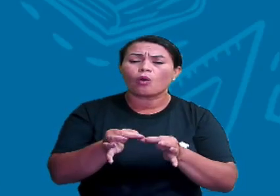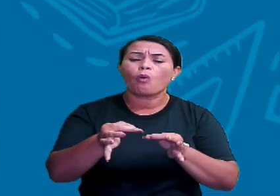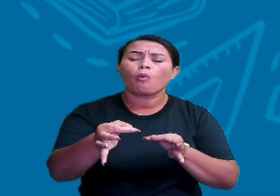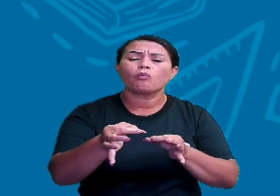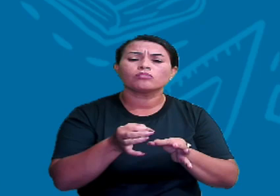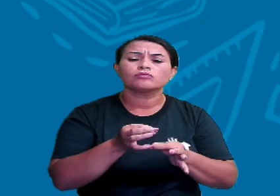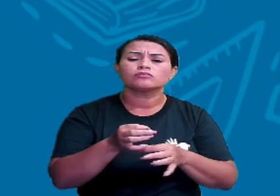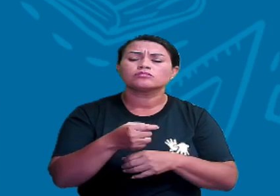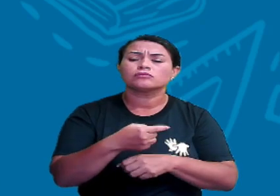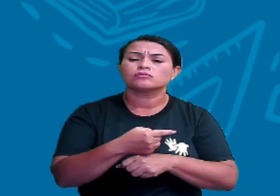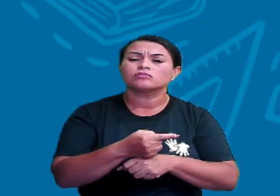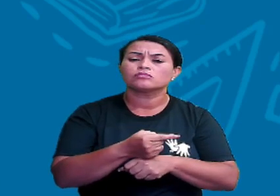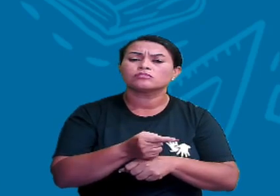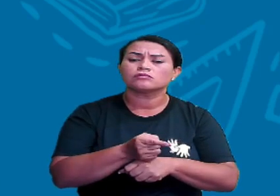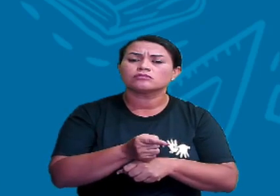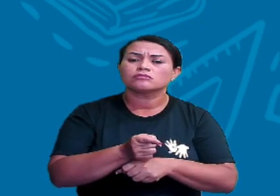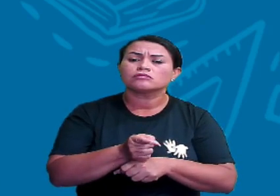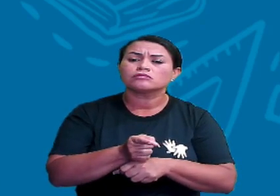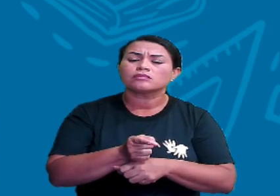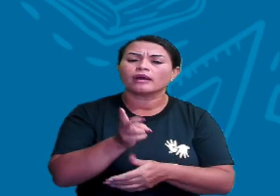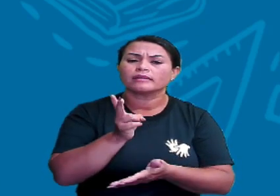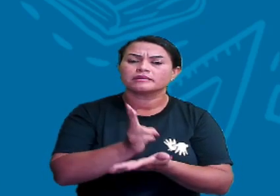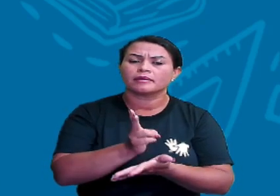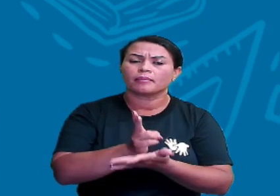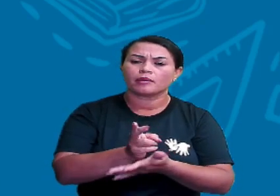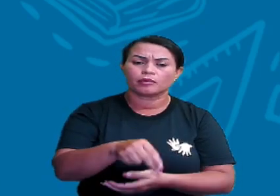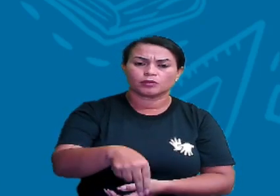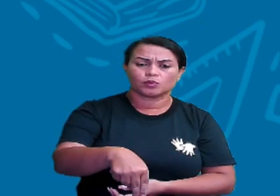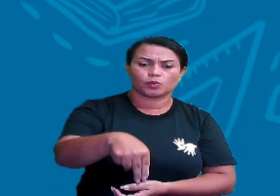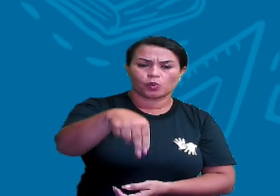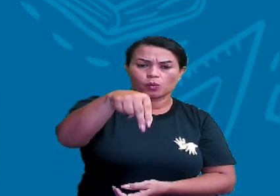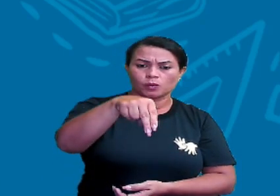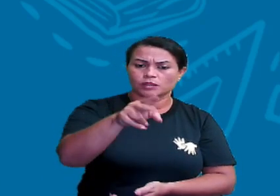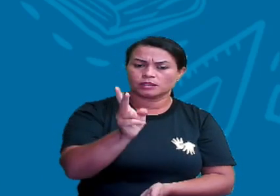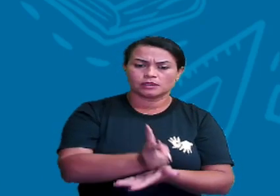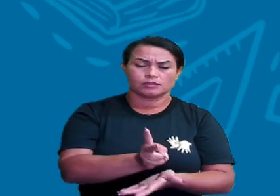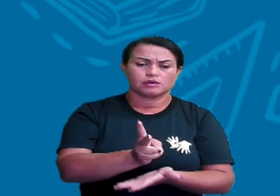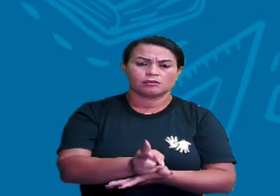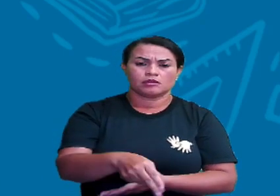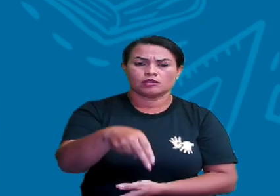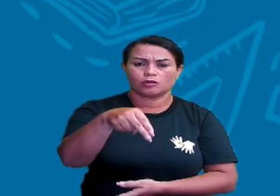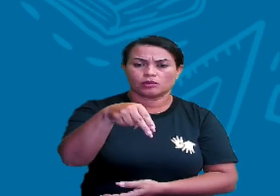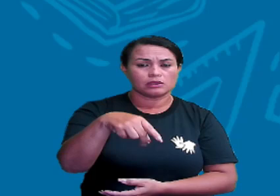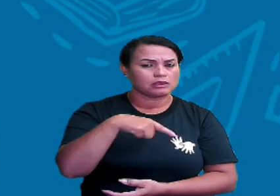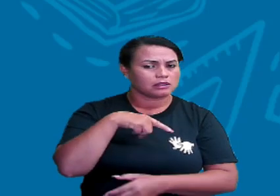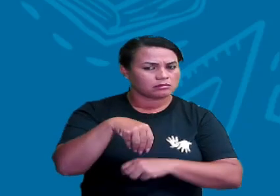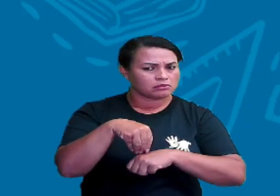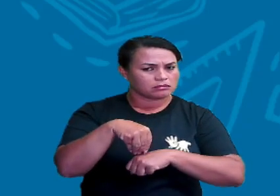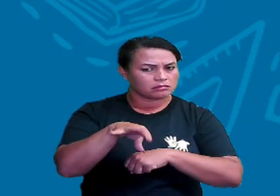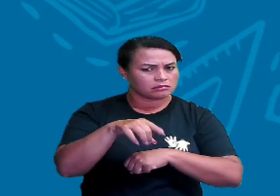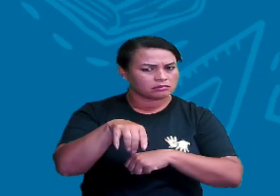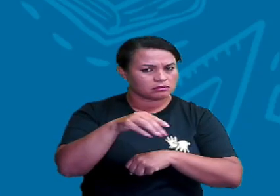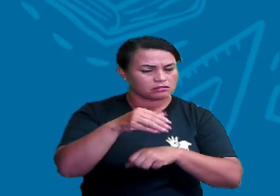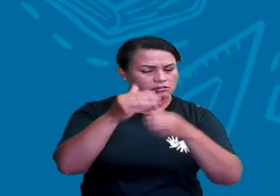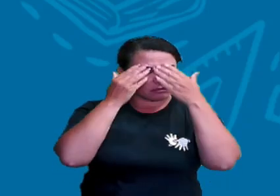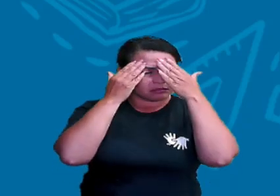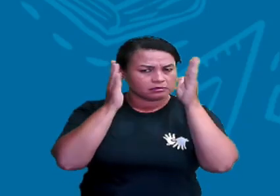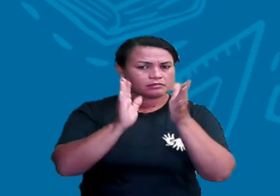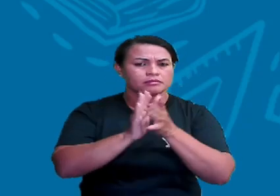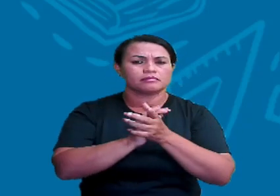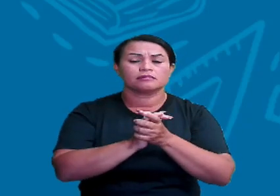E a agulha sempre vai apontar para o Norte, tá certo? Então, tem uma dica, tá? Para você que tem uma bússola.